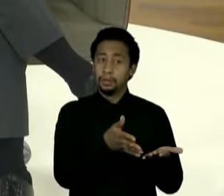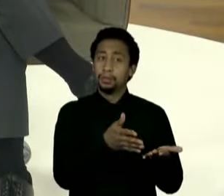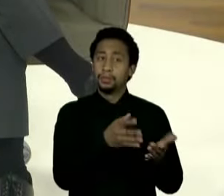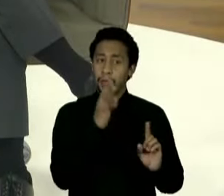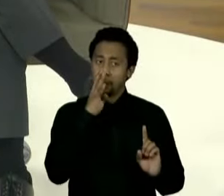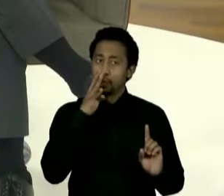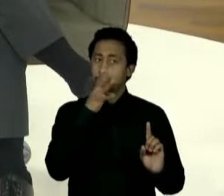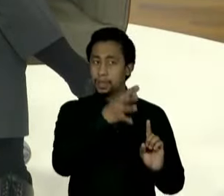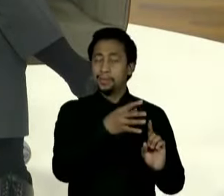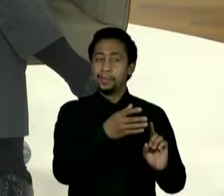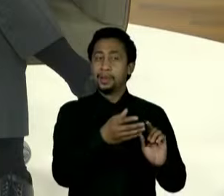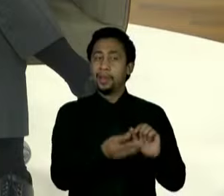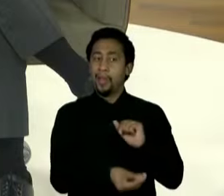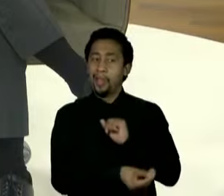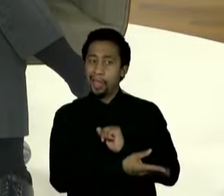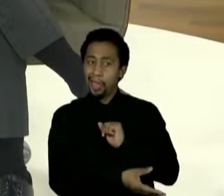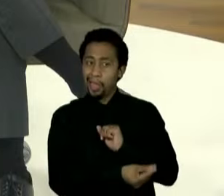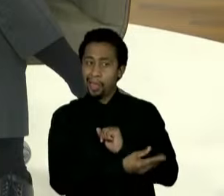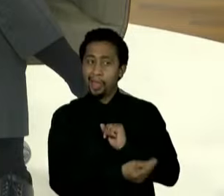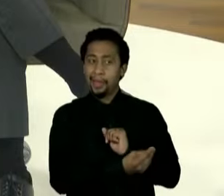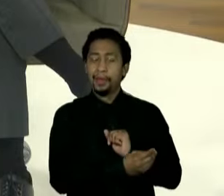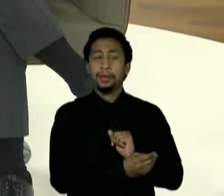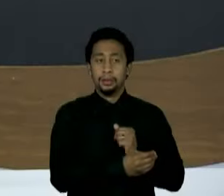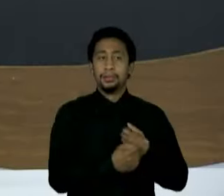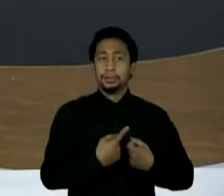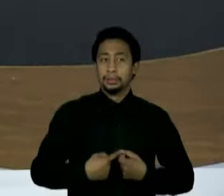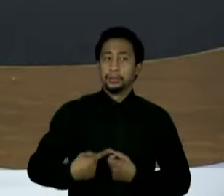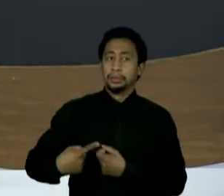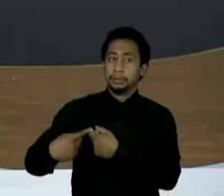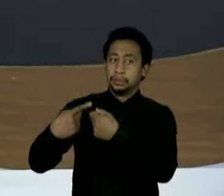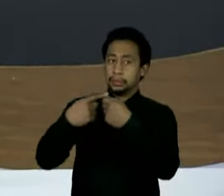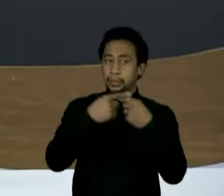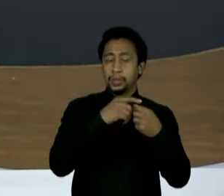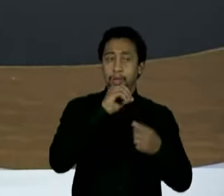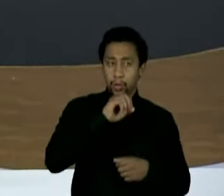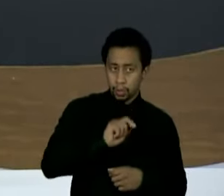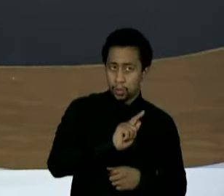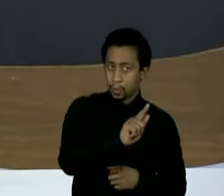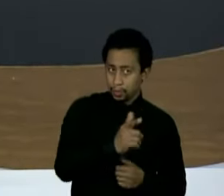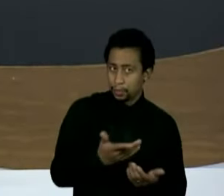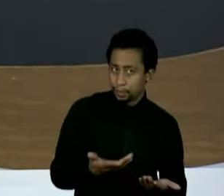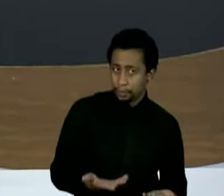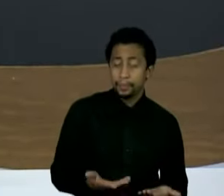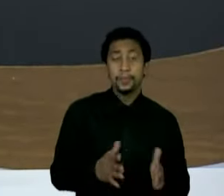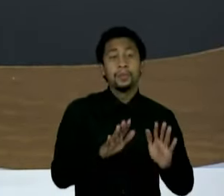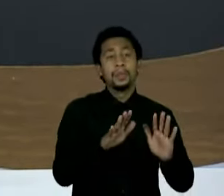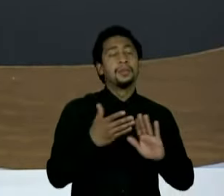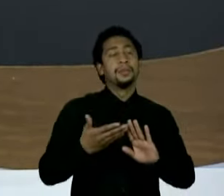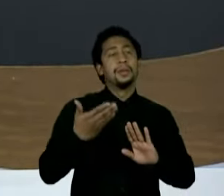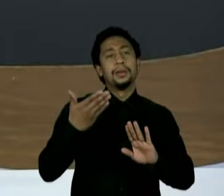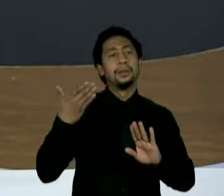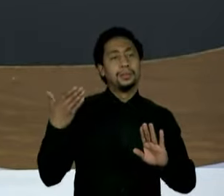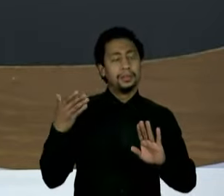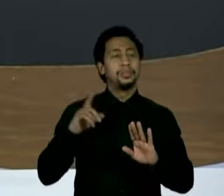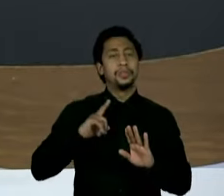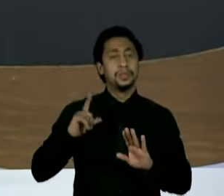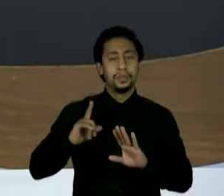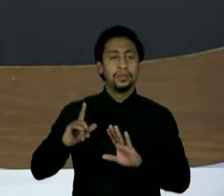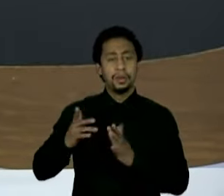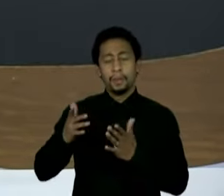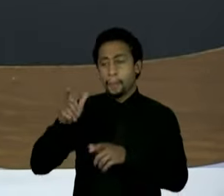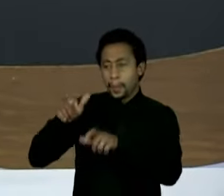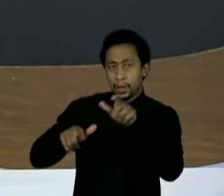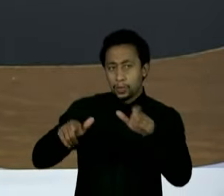desvios em organizações sociais em várias cidades. Em janeiro, o senhor atribuiu essa operação a seus adversários políticos,